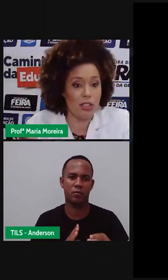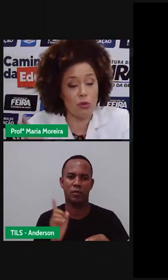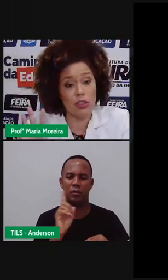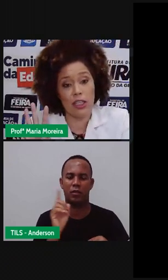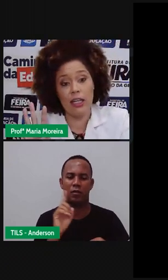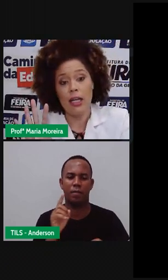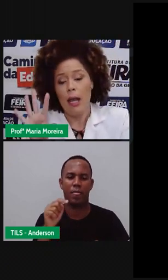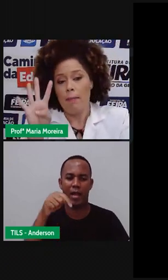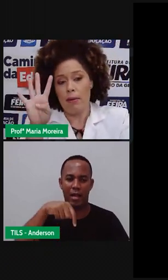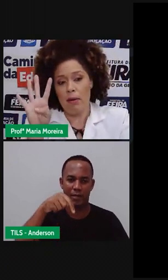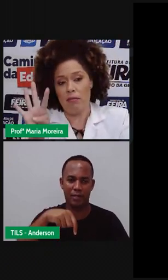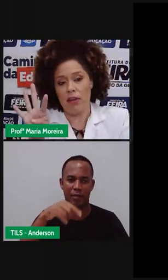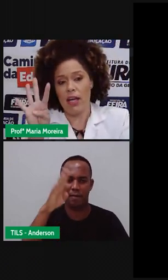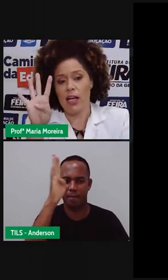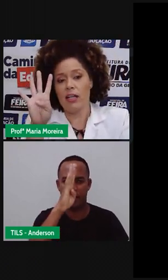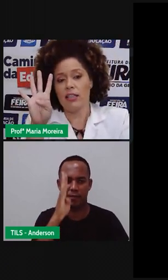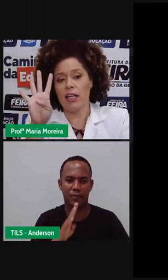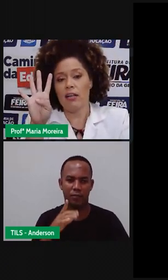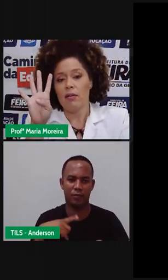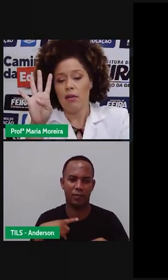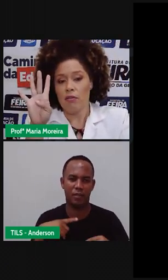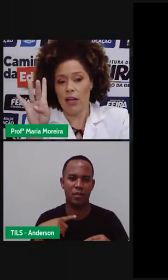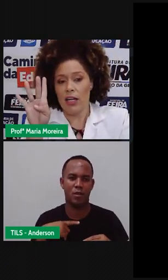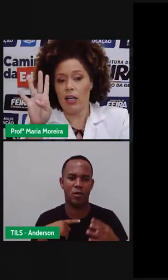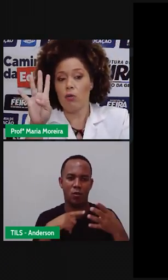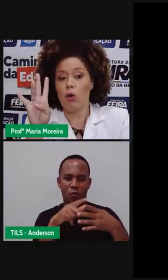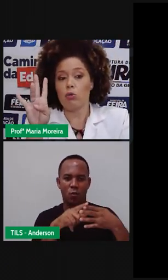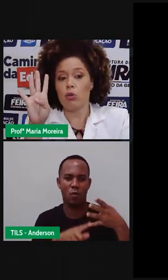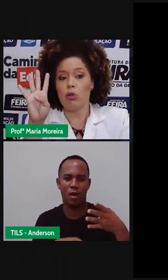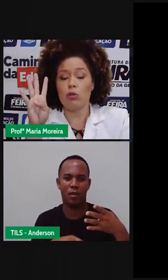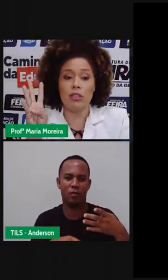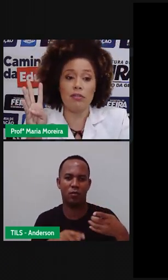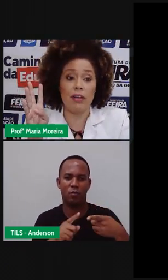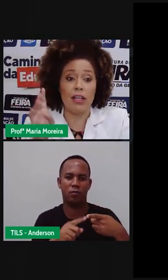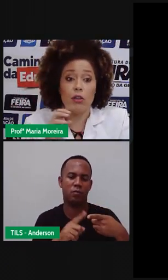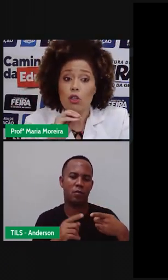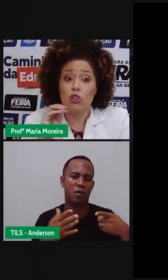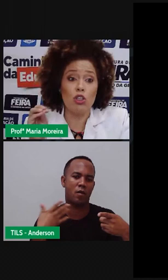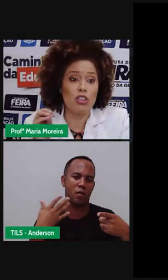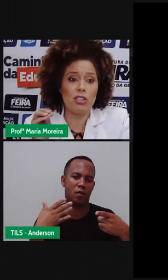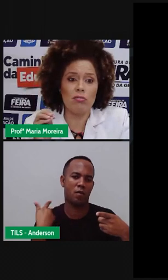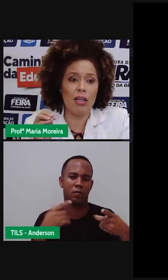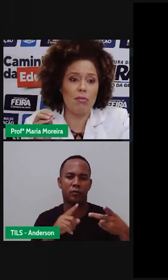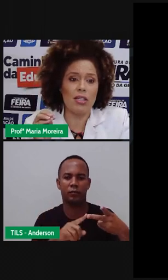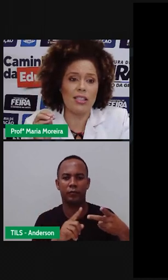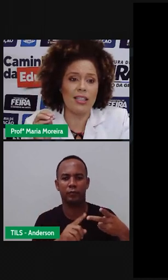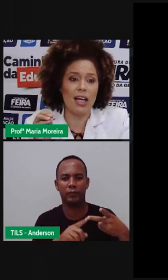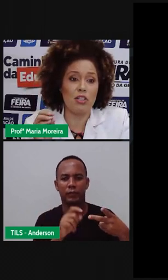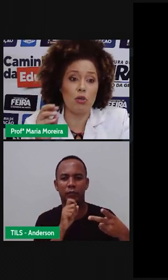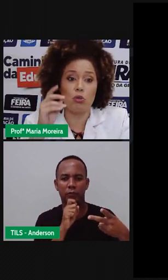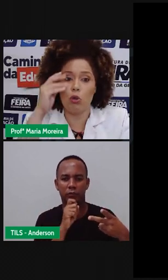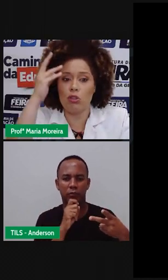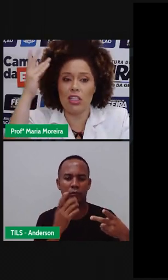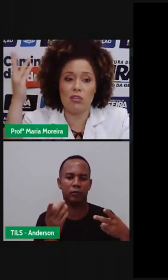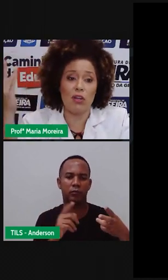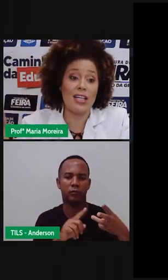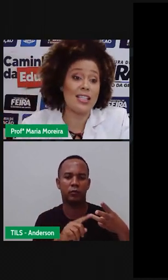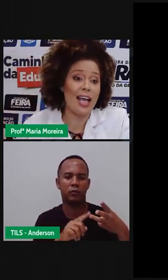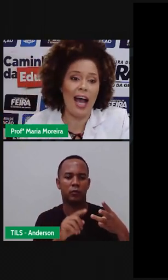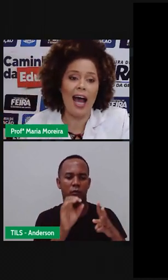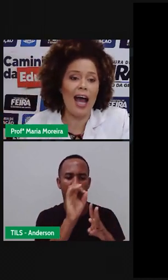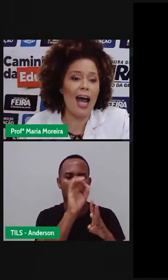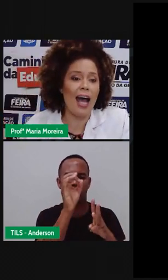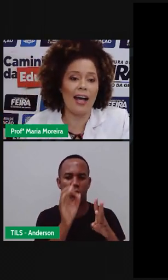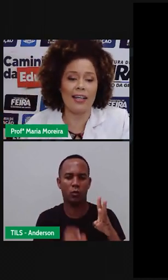em quatro estações né? Primavera né? Verão outono inverno Nós não temos essa ideia de outono onde as